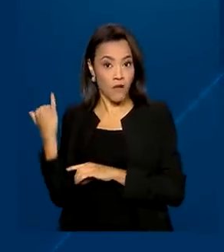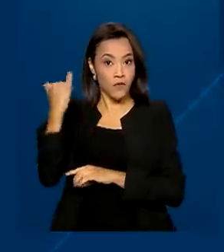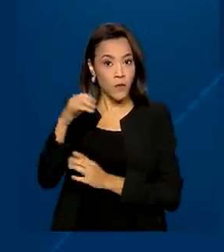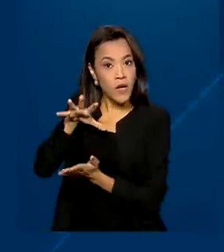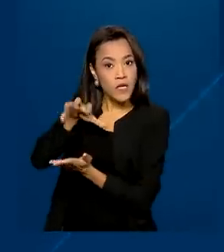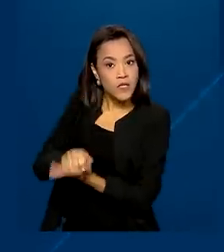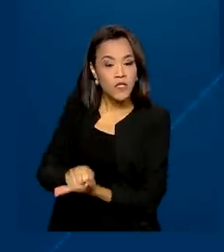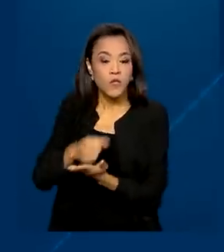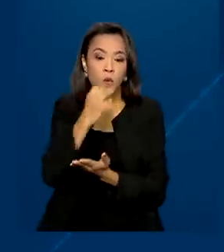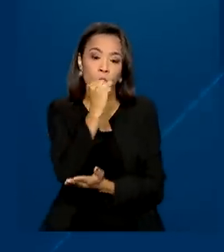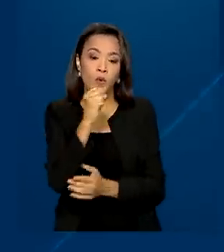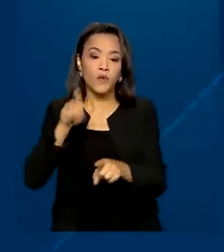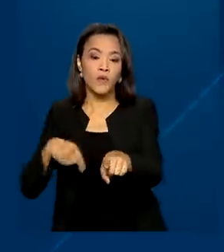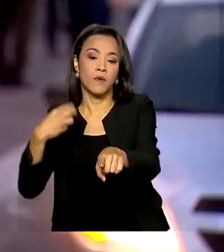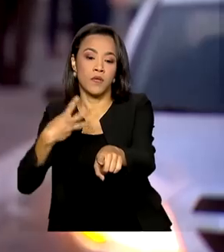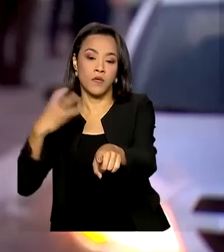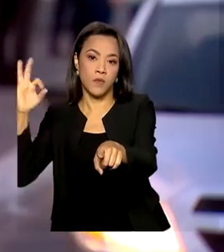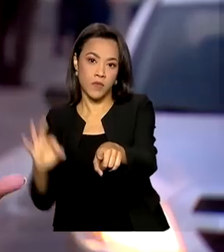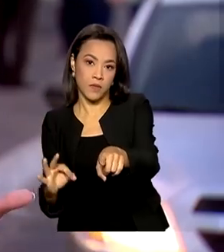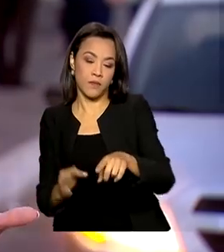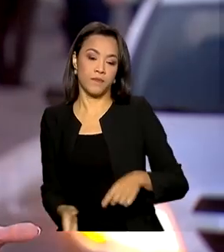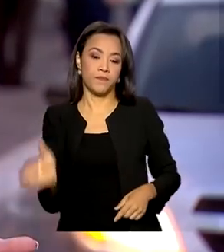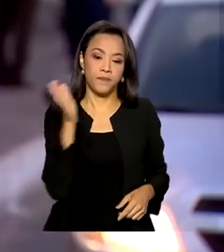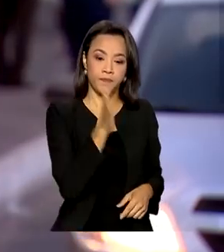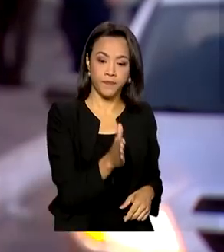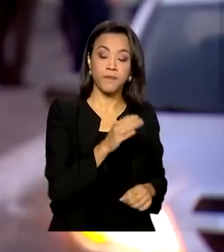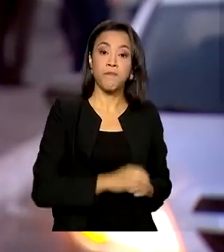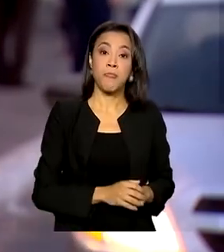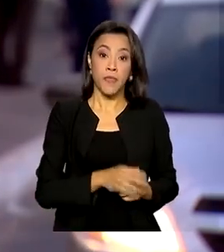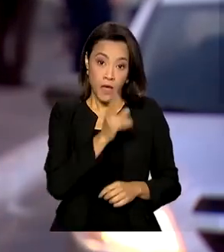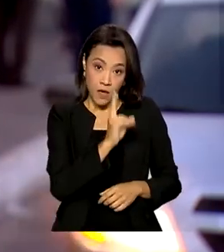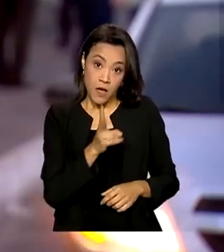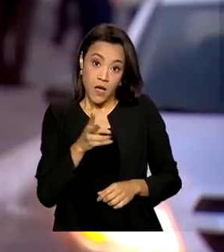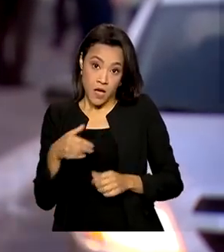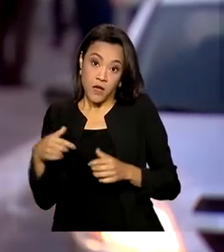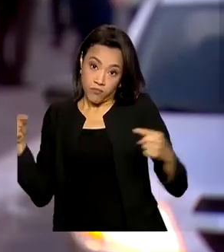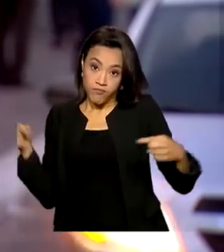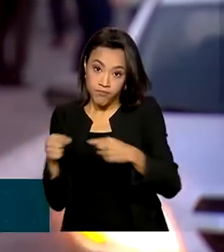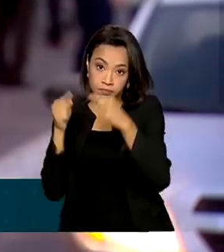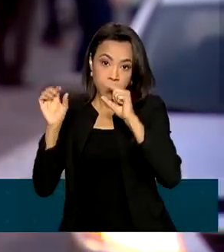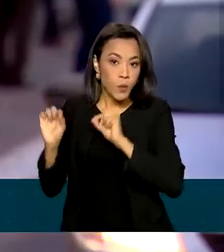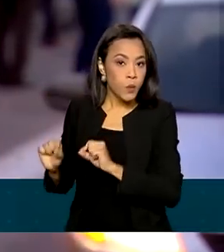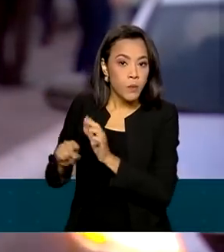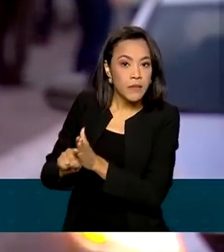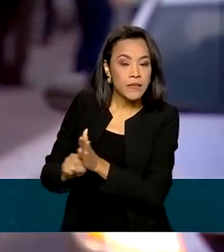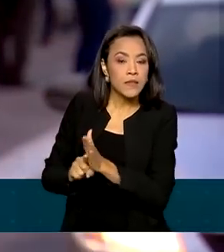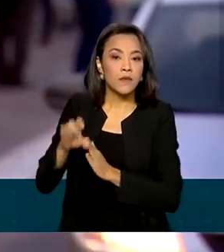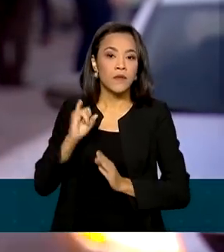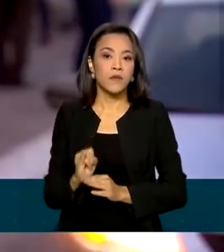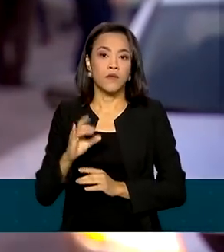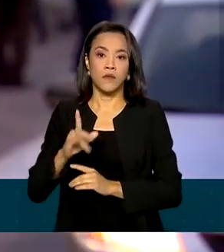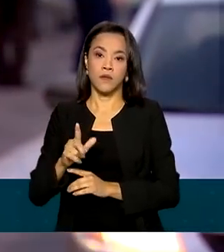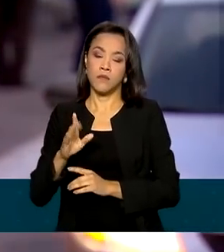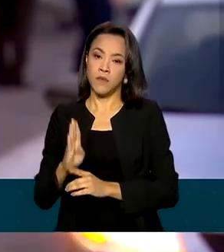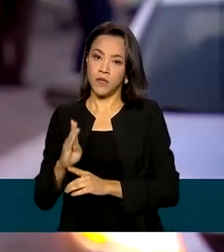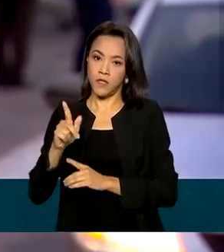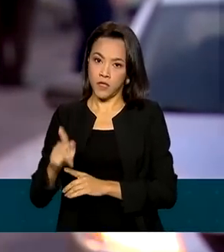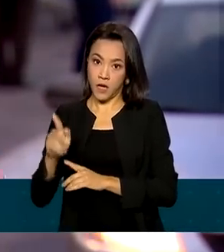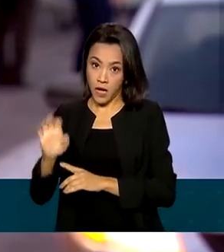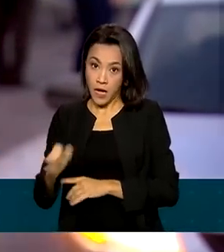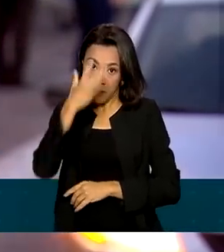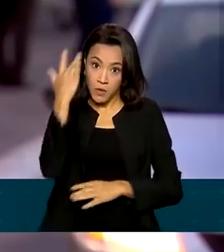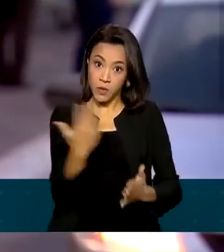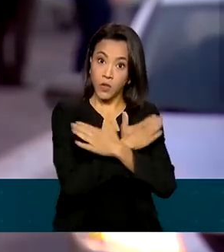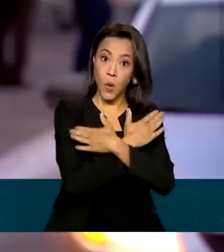8,3%. Ainda de acordo com o IBGE, o número de pessoas ocupadas atingiu a marca